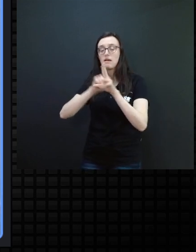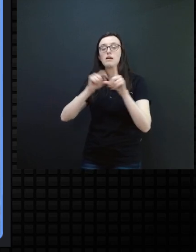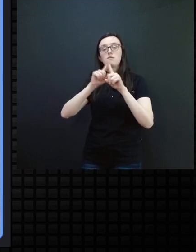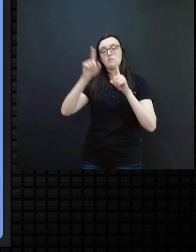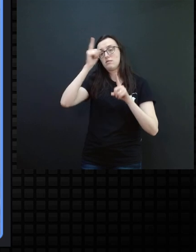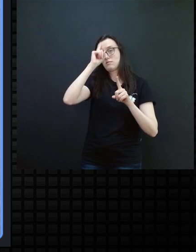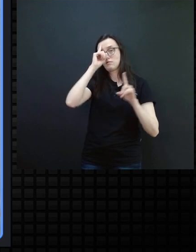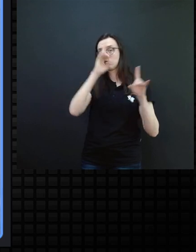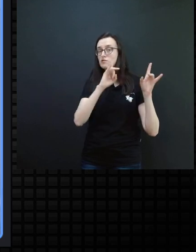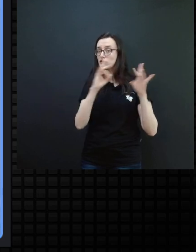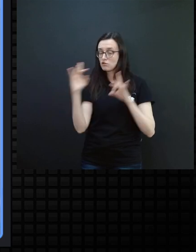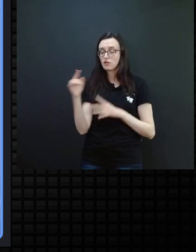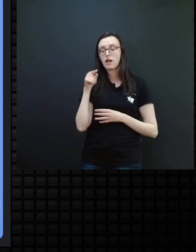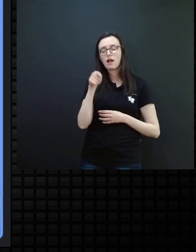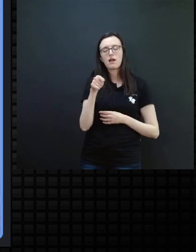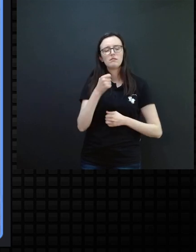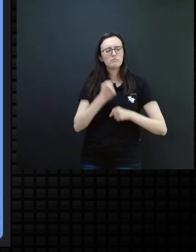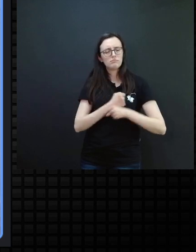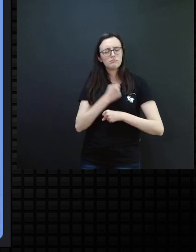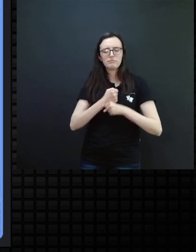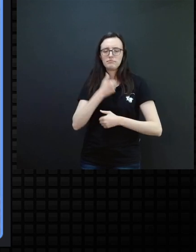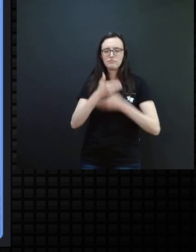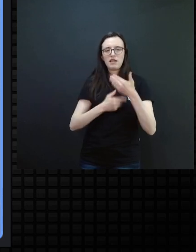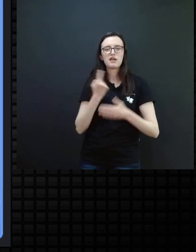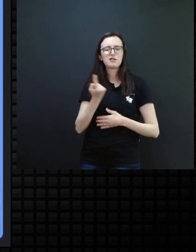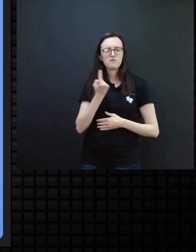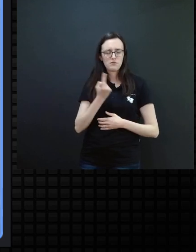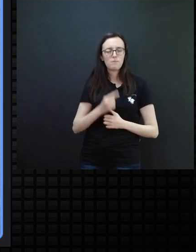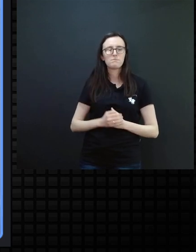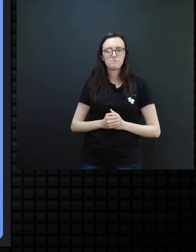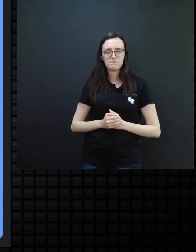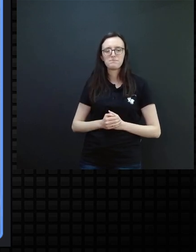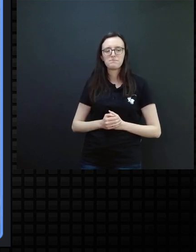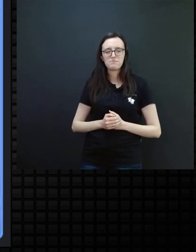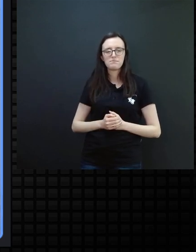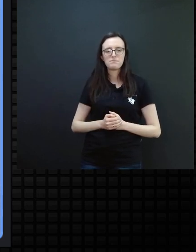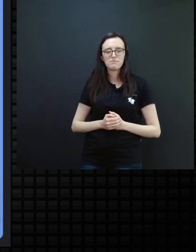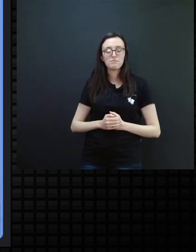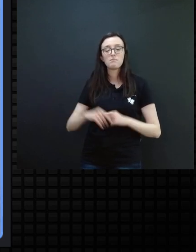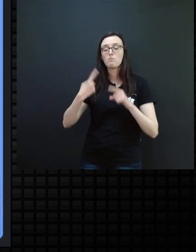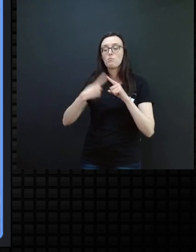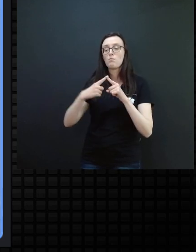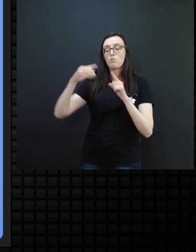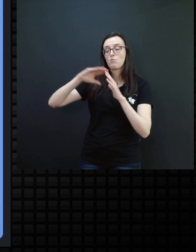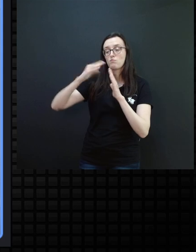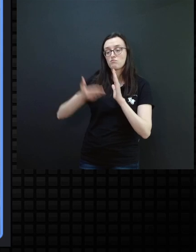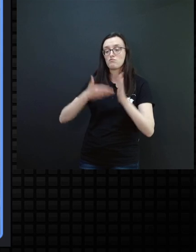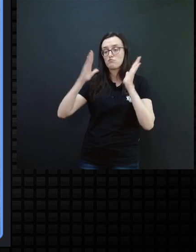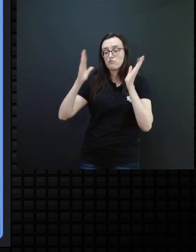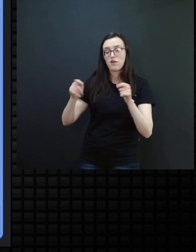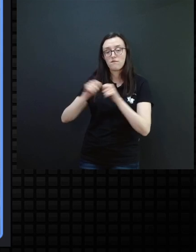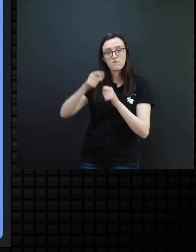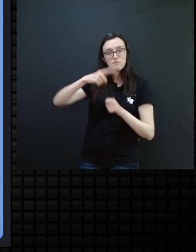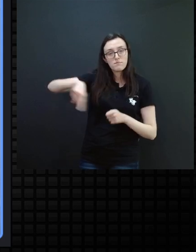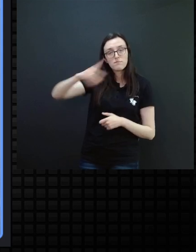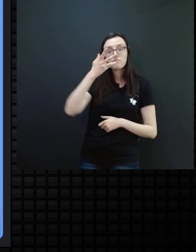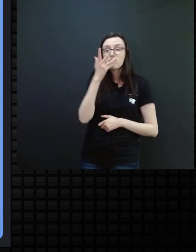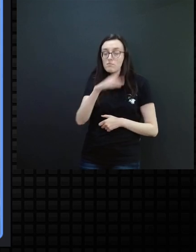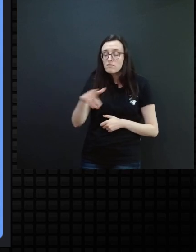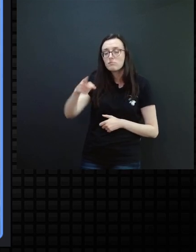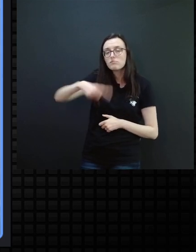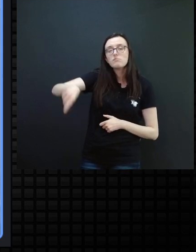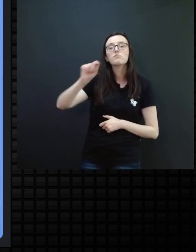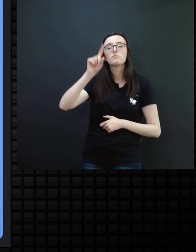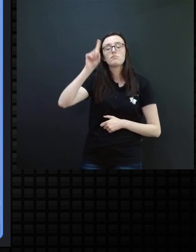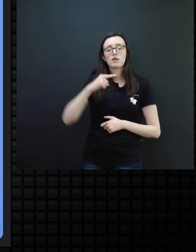dia a dia, nessa construção individual, porque tudo que é realizado com essas crianças, elas são